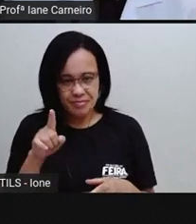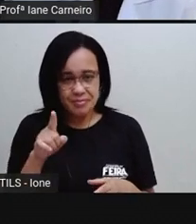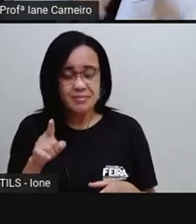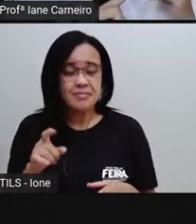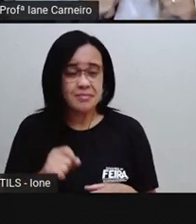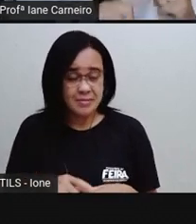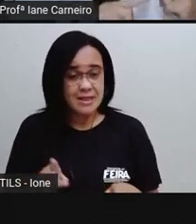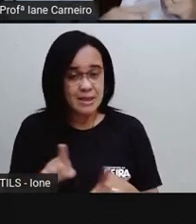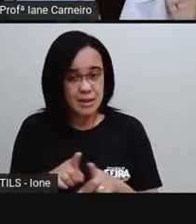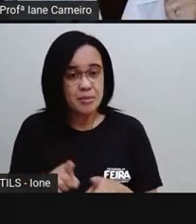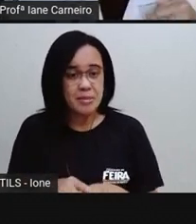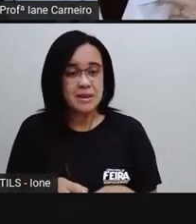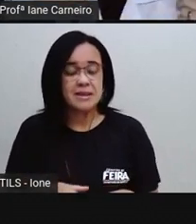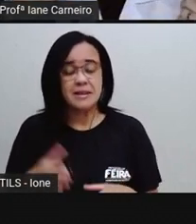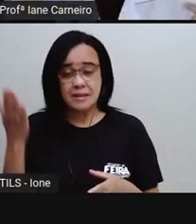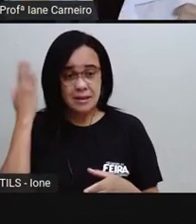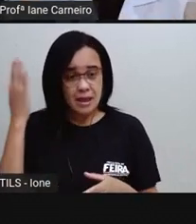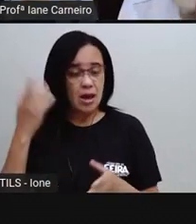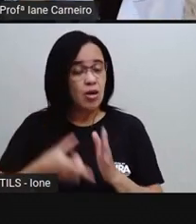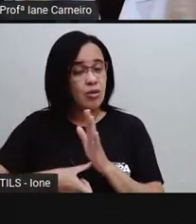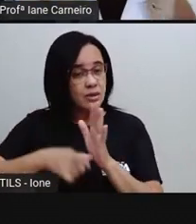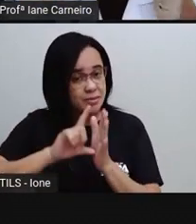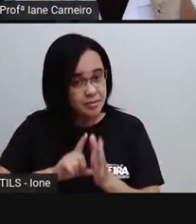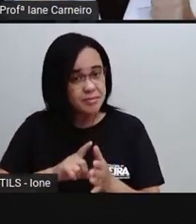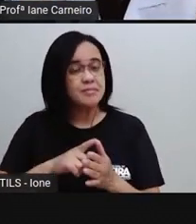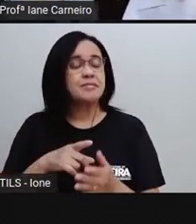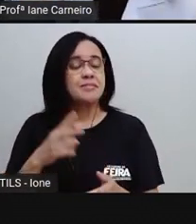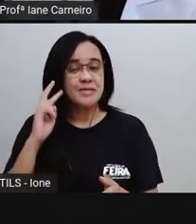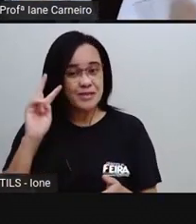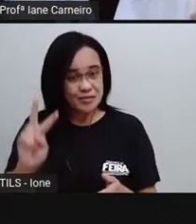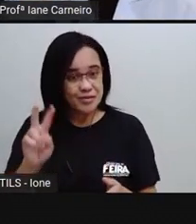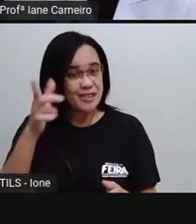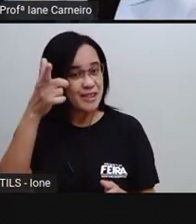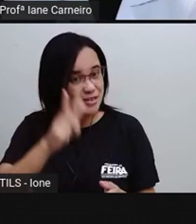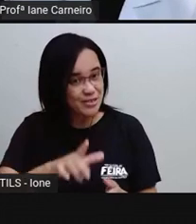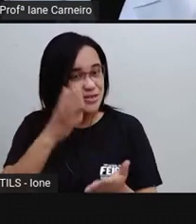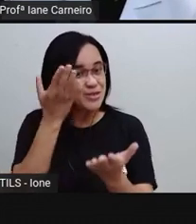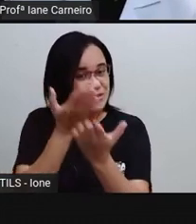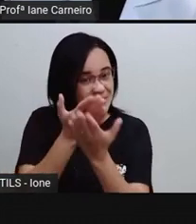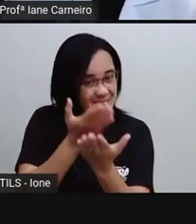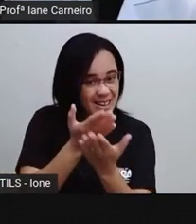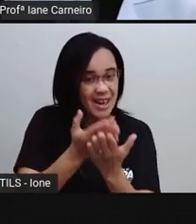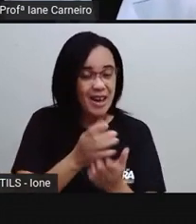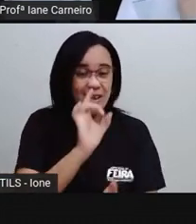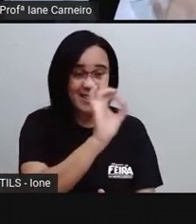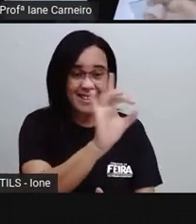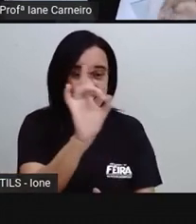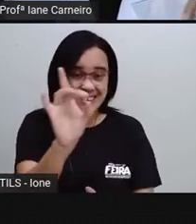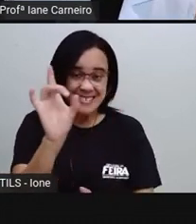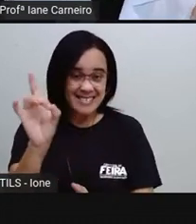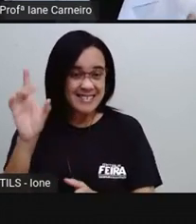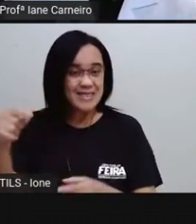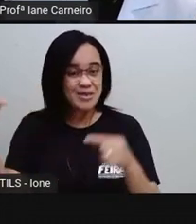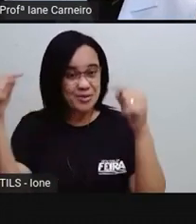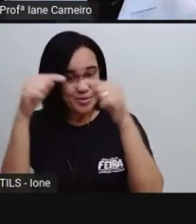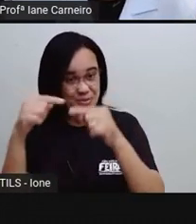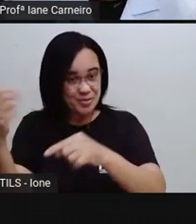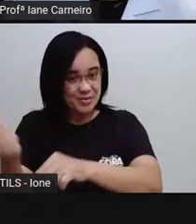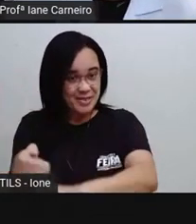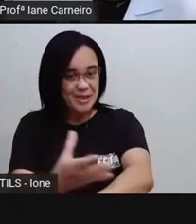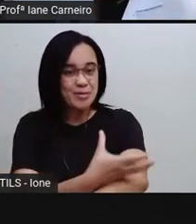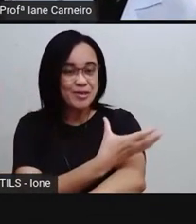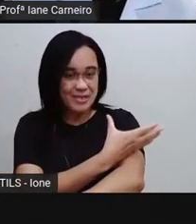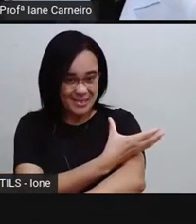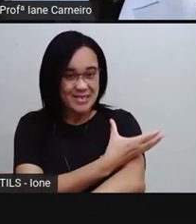certo? E a gente foi vendo na aula anterior, se você não viu, vai lá ver, falando das emoções, né? A falou de cada um deles, tá certo?